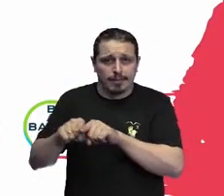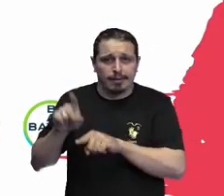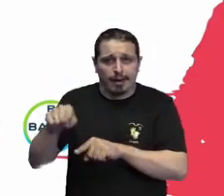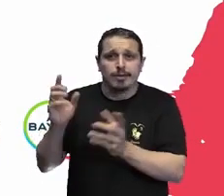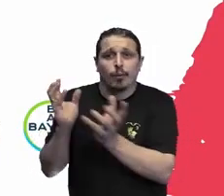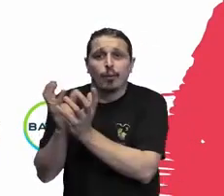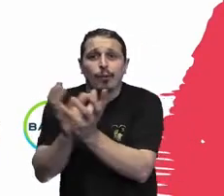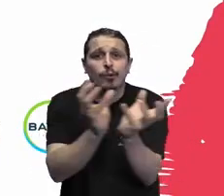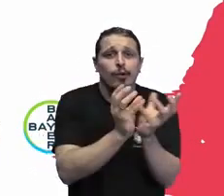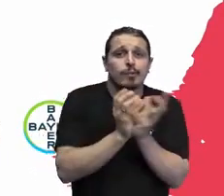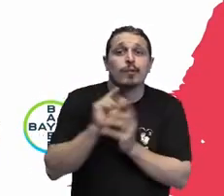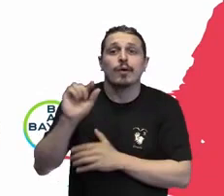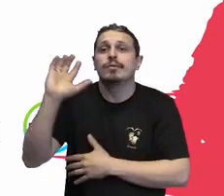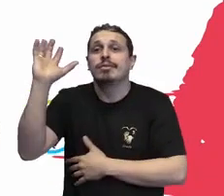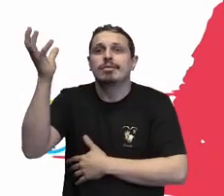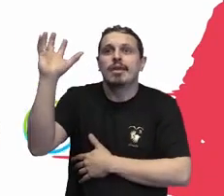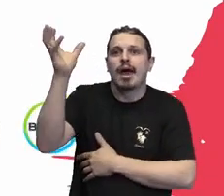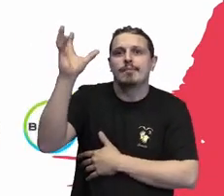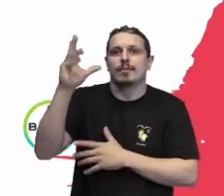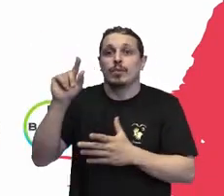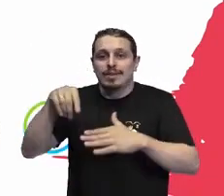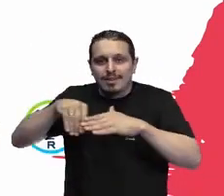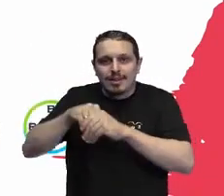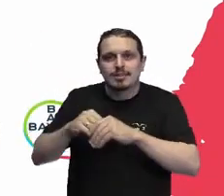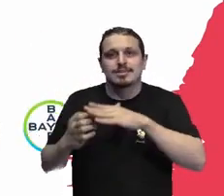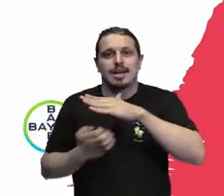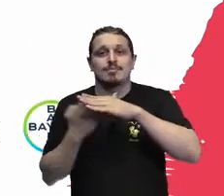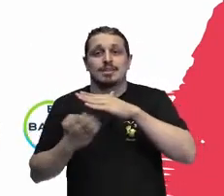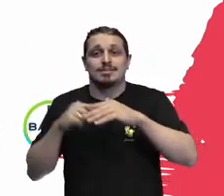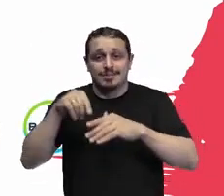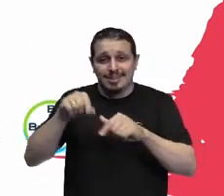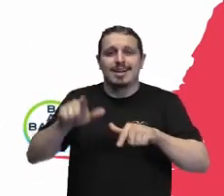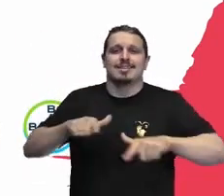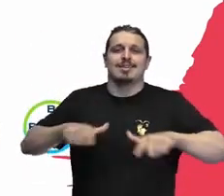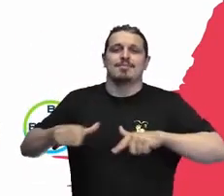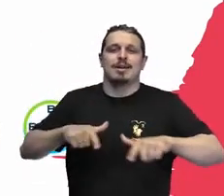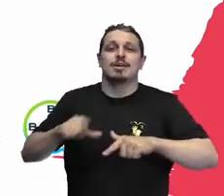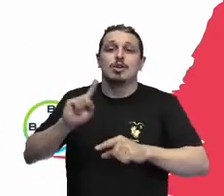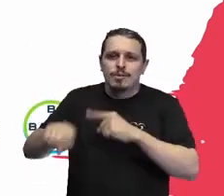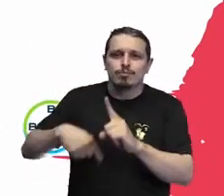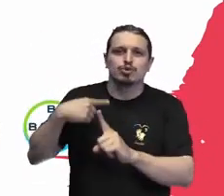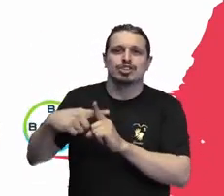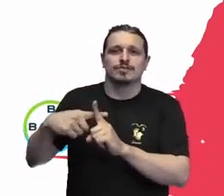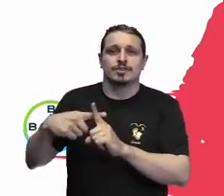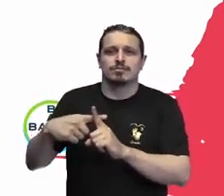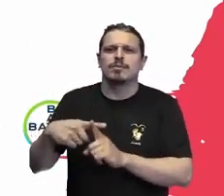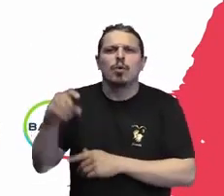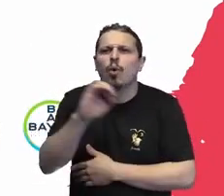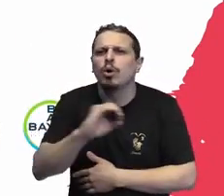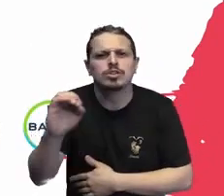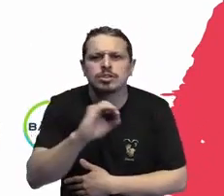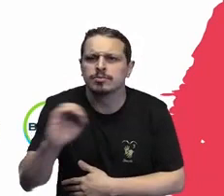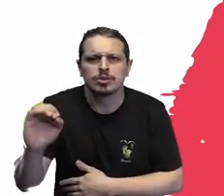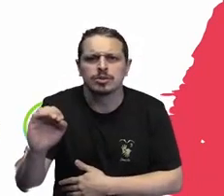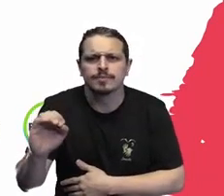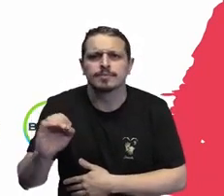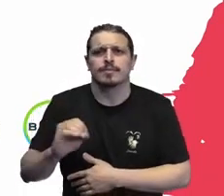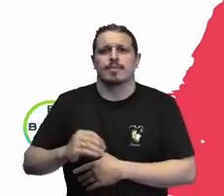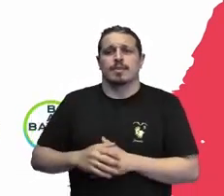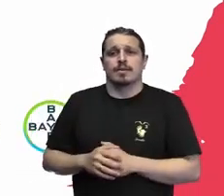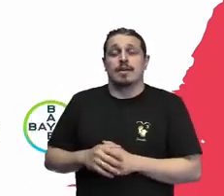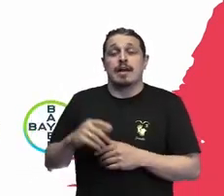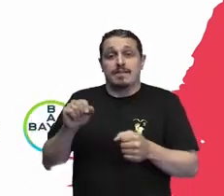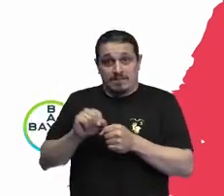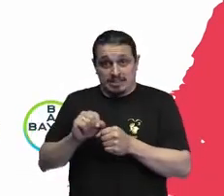equipes, né? Equipes com climas positivos, elas têm maior engajamento. Quando eu me engajo mais